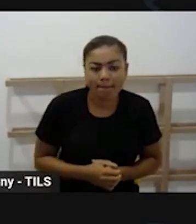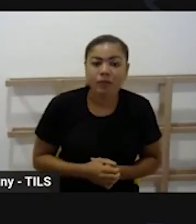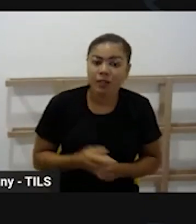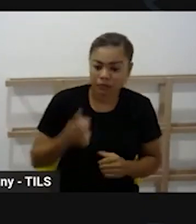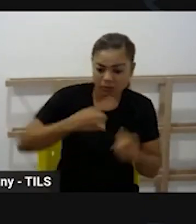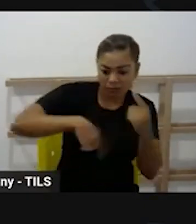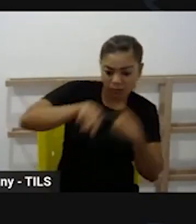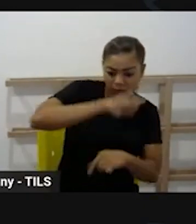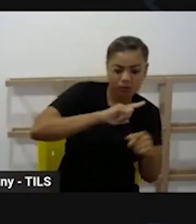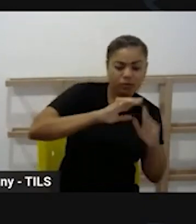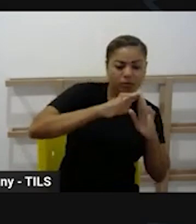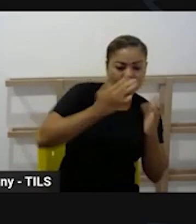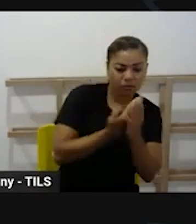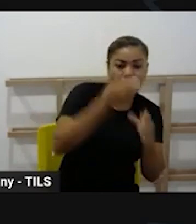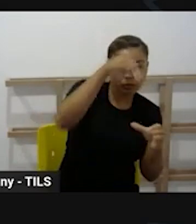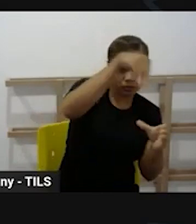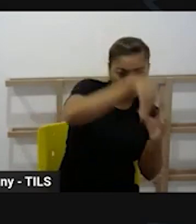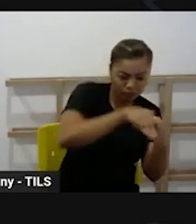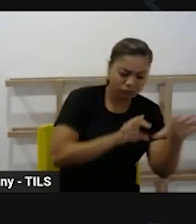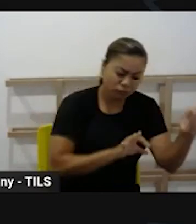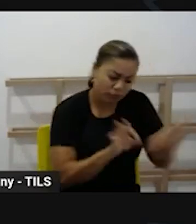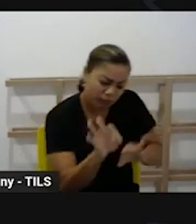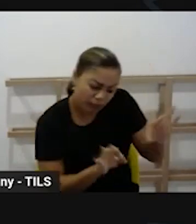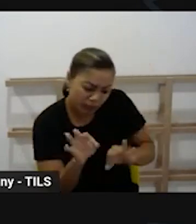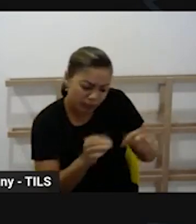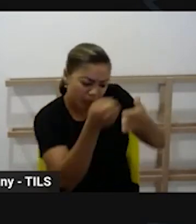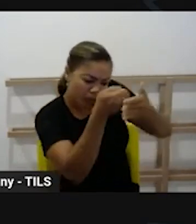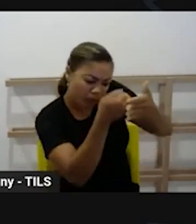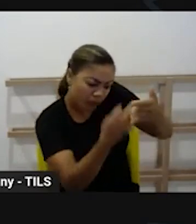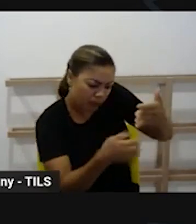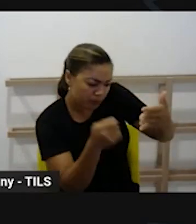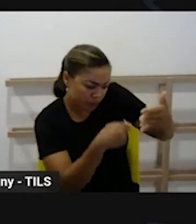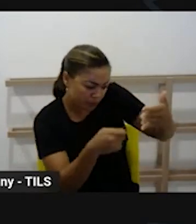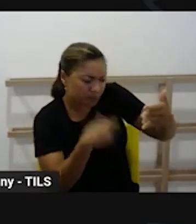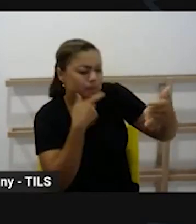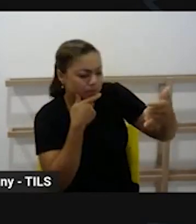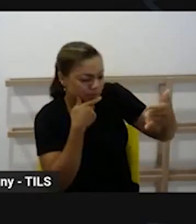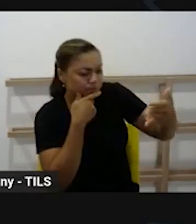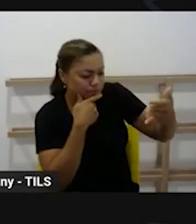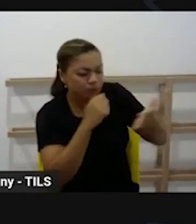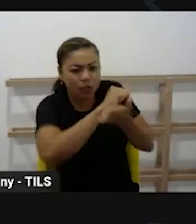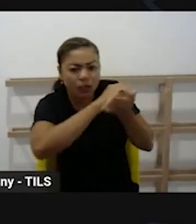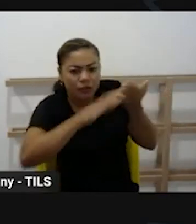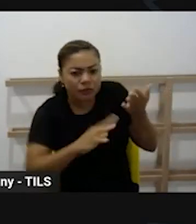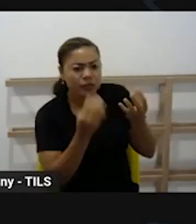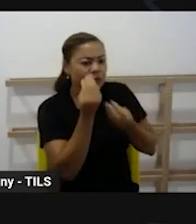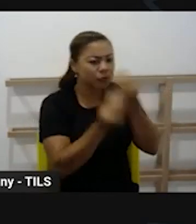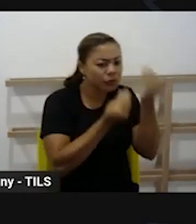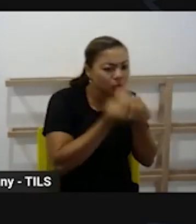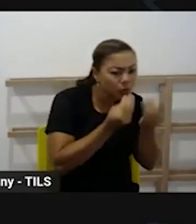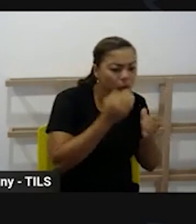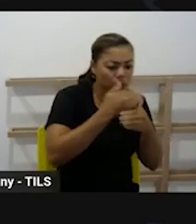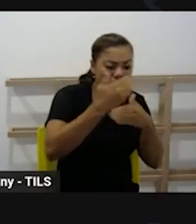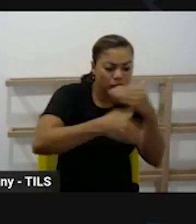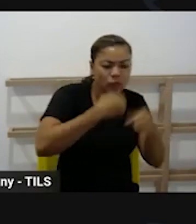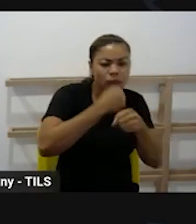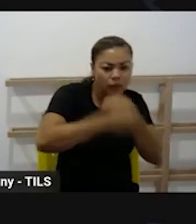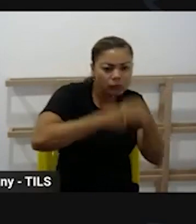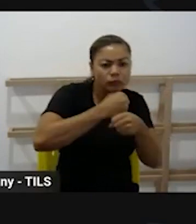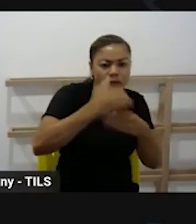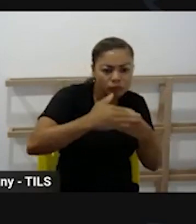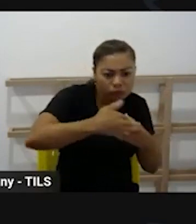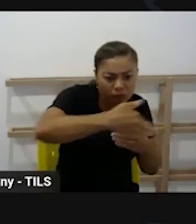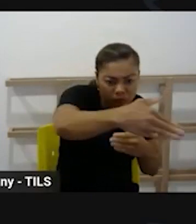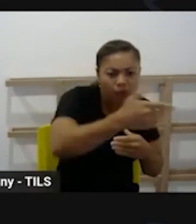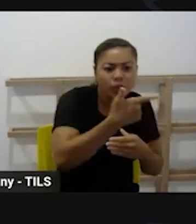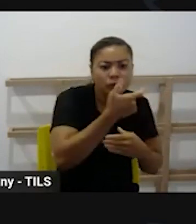em sala de aula. Então, a gente vai começar o ano letivo, que a gente vai pensar no plano de ação para o ano de 2023. A gente vai pensar em todo o